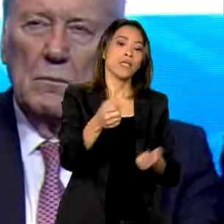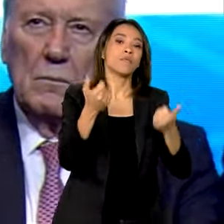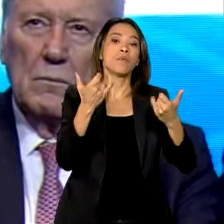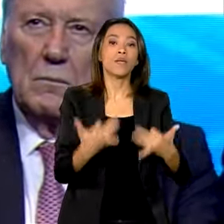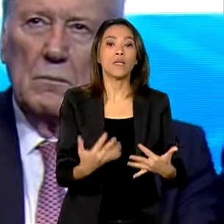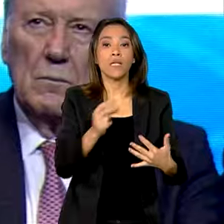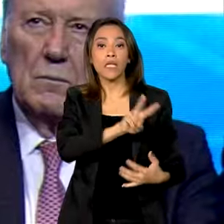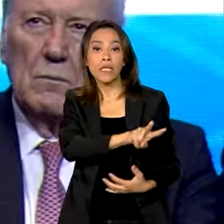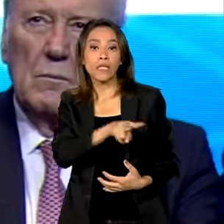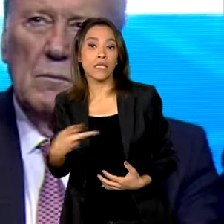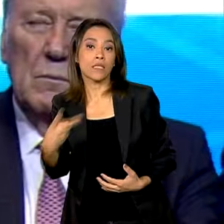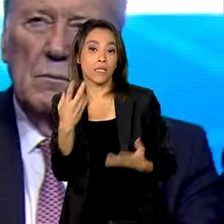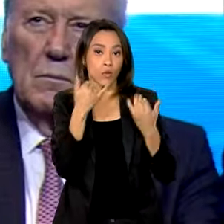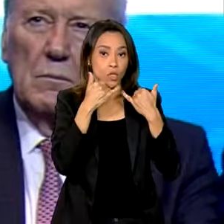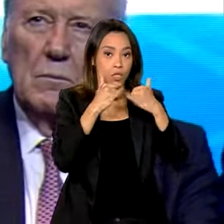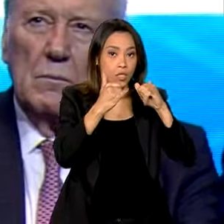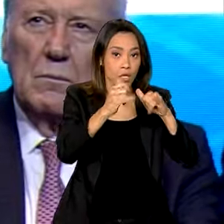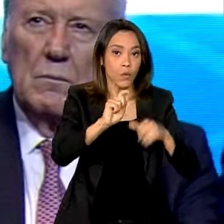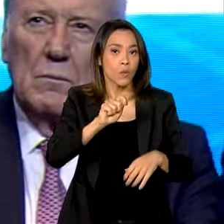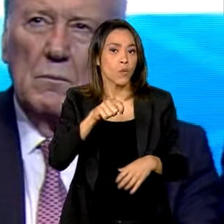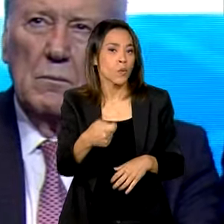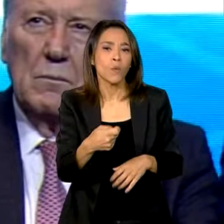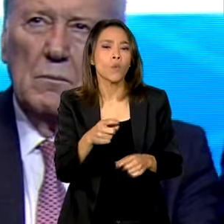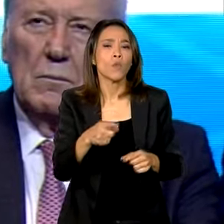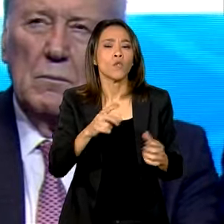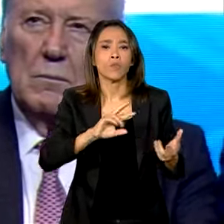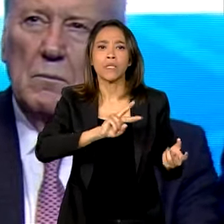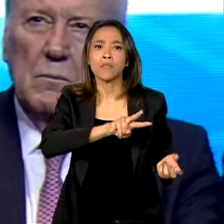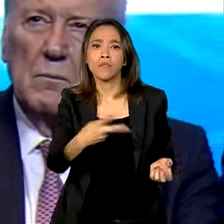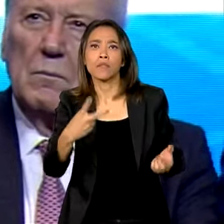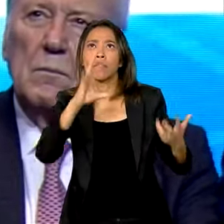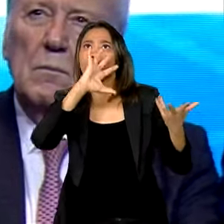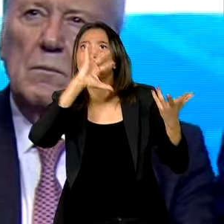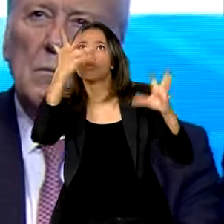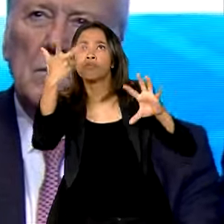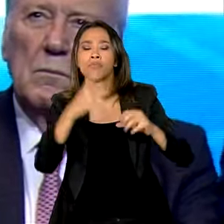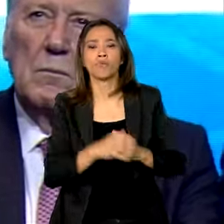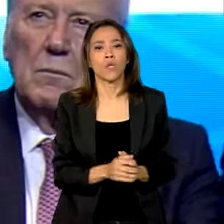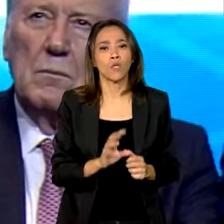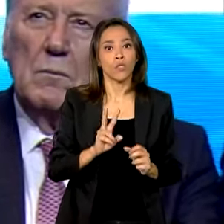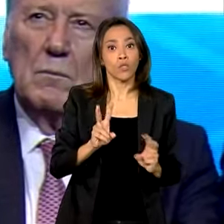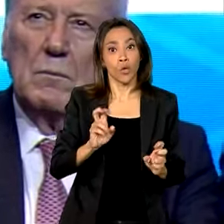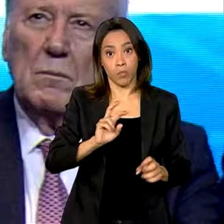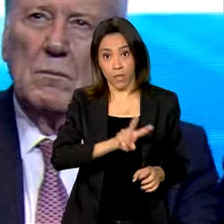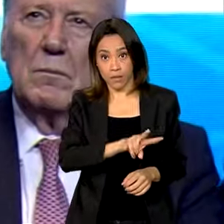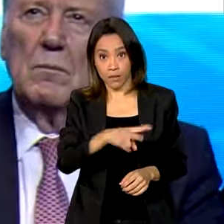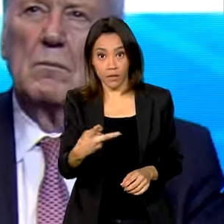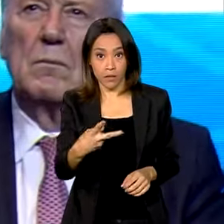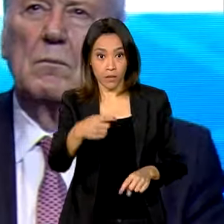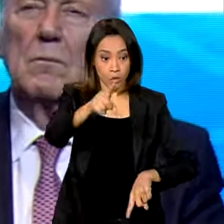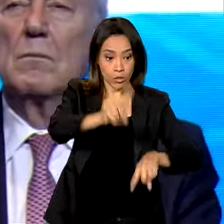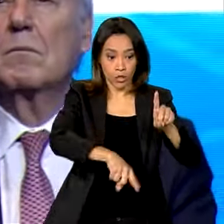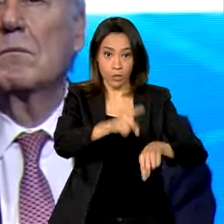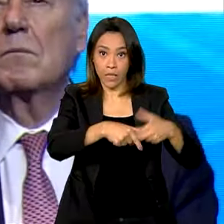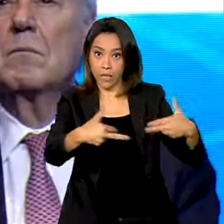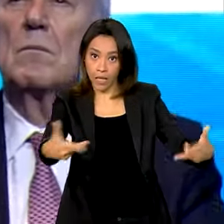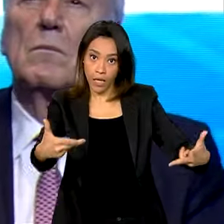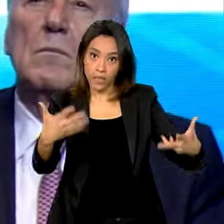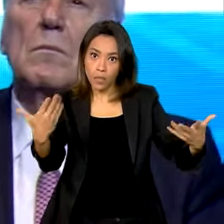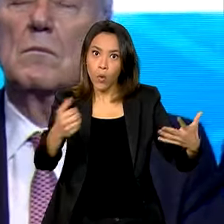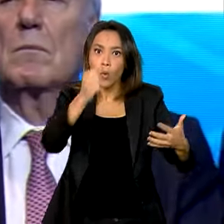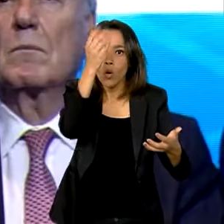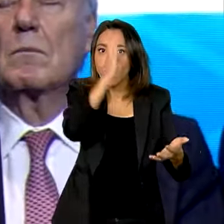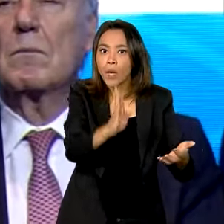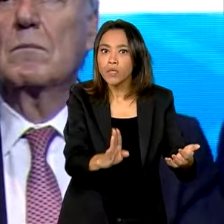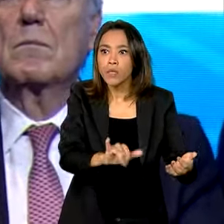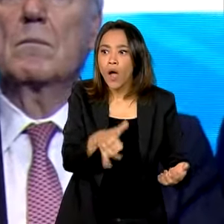energética, com essa coisa chamada transição climática, com essa coisa chamada transição de materiais críticos, ou seja, Brasil